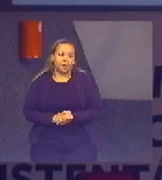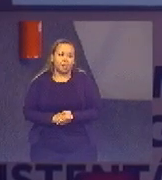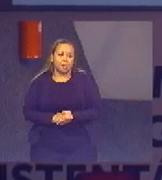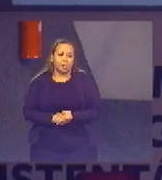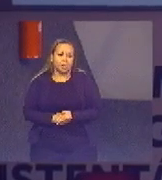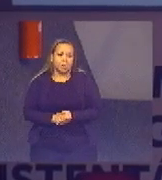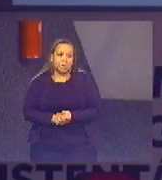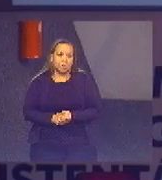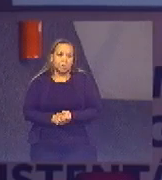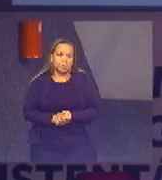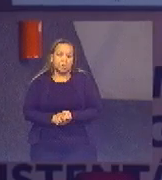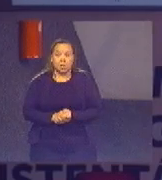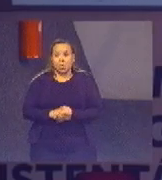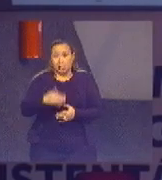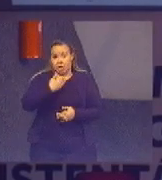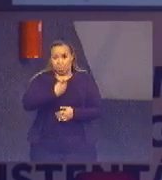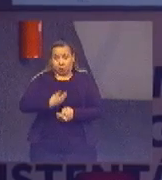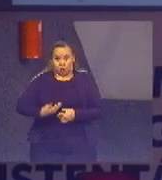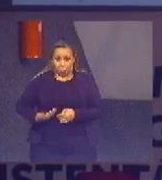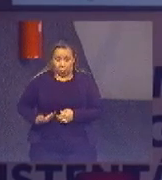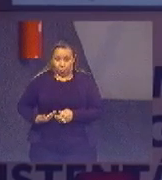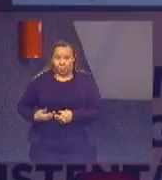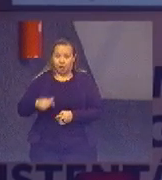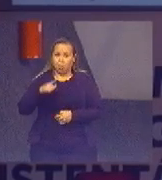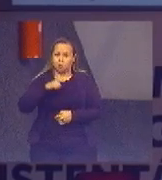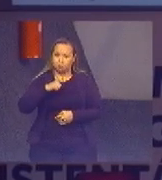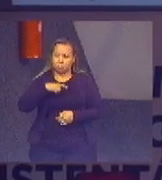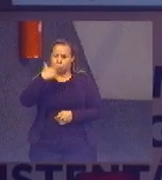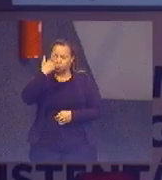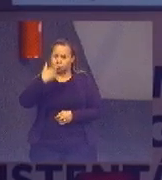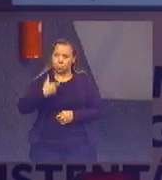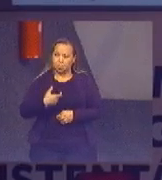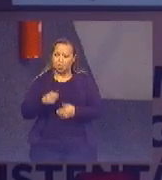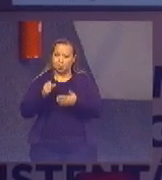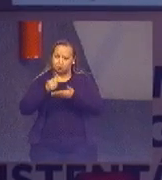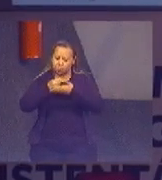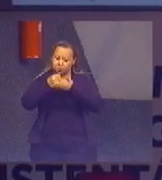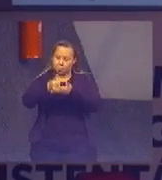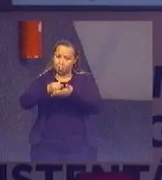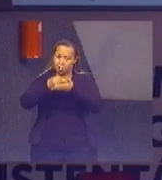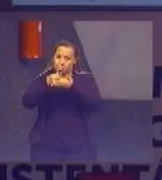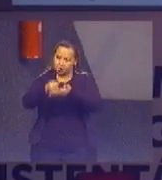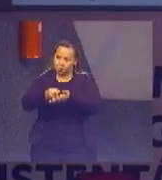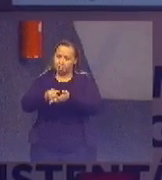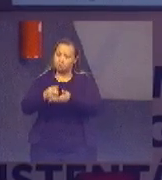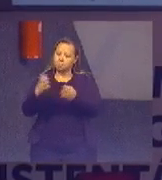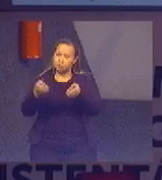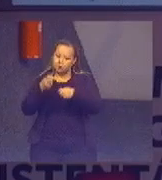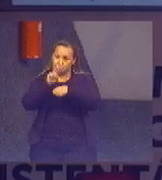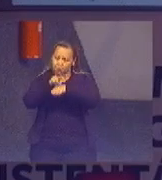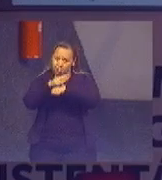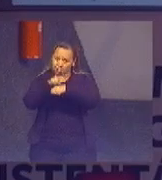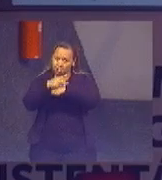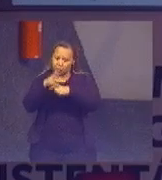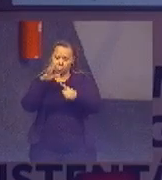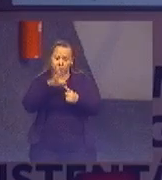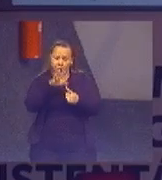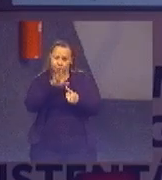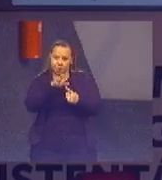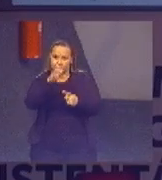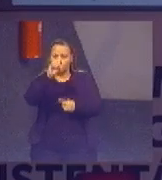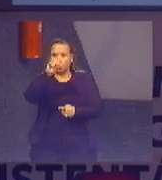Bom, a União possui caráter colaborativo para alcançar o impacto positivo dos